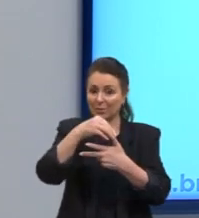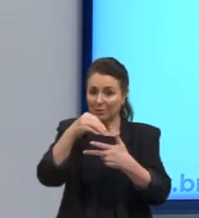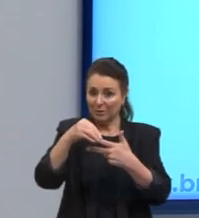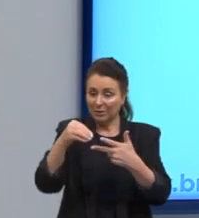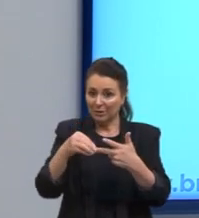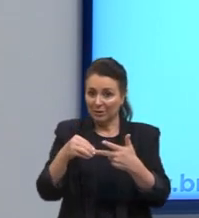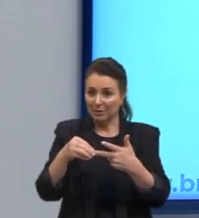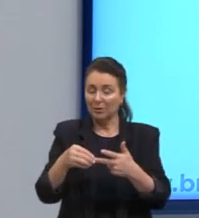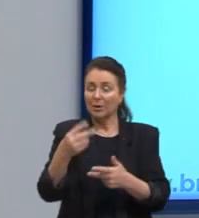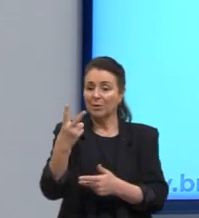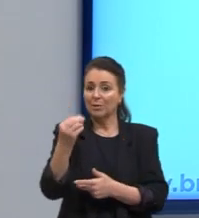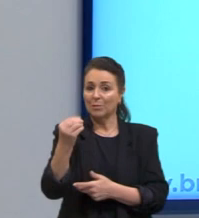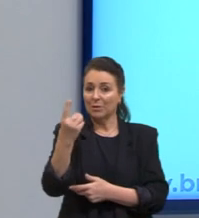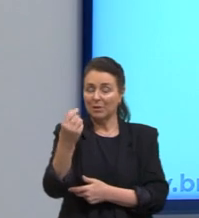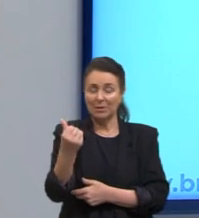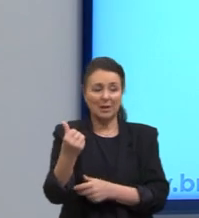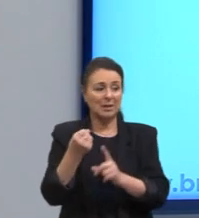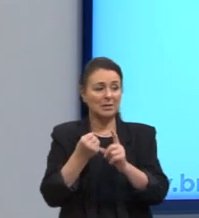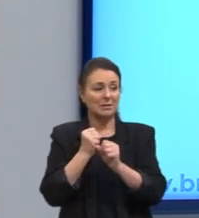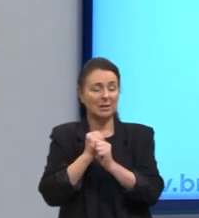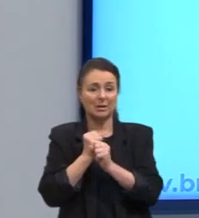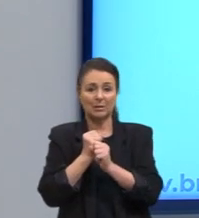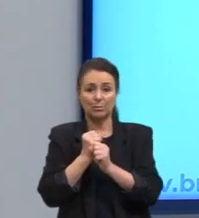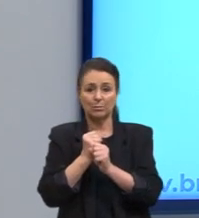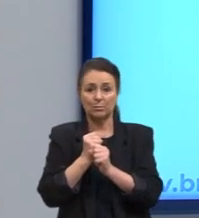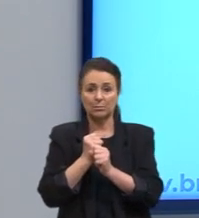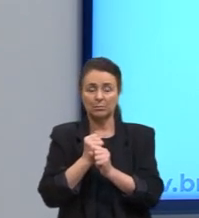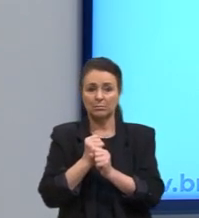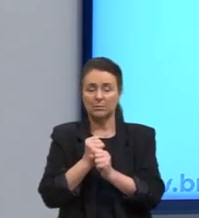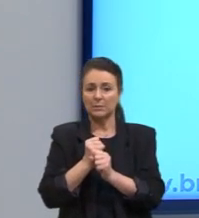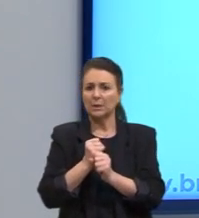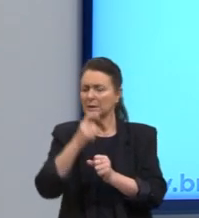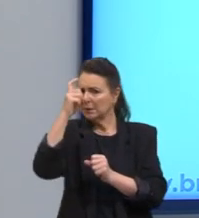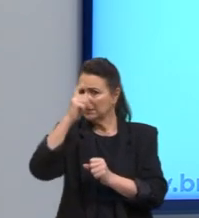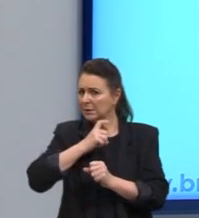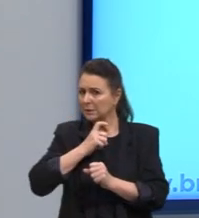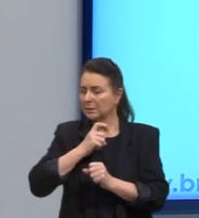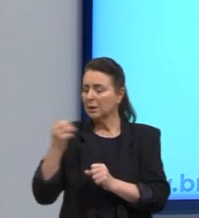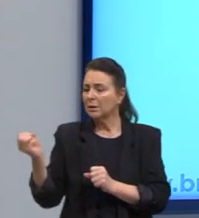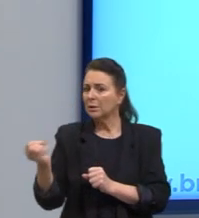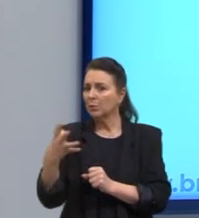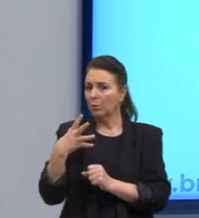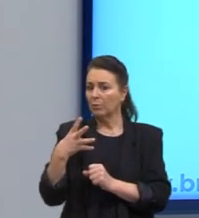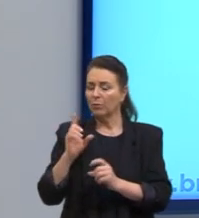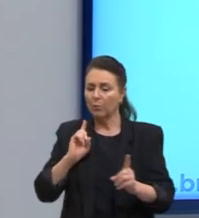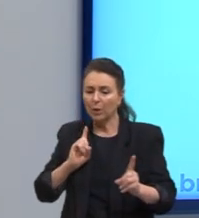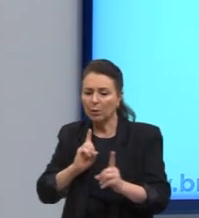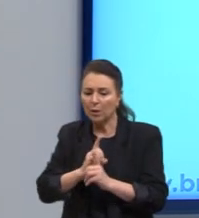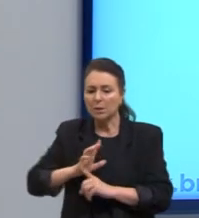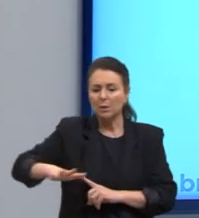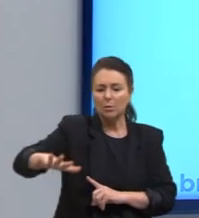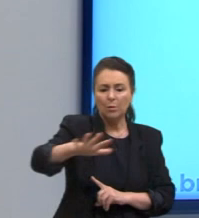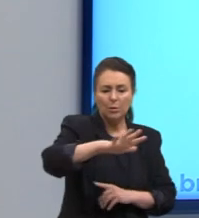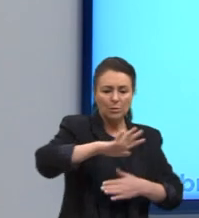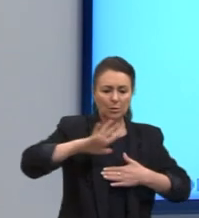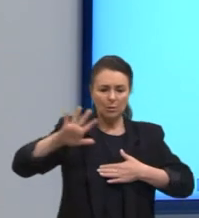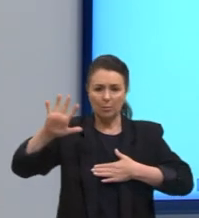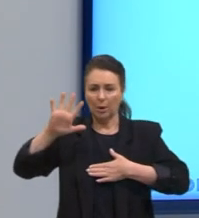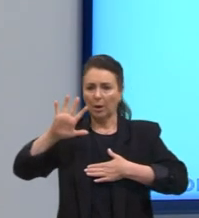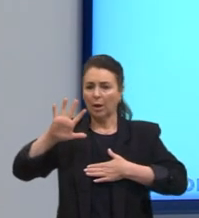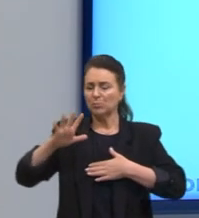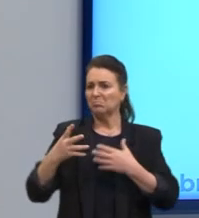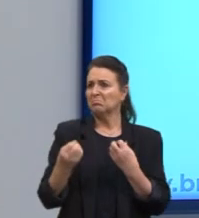de 2016. Olha, ser moderno é encontrar-se em um ambiente que promete aventura,